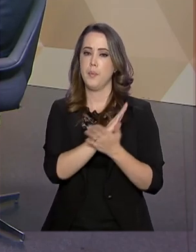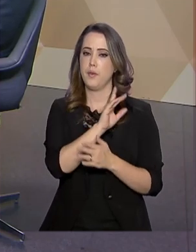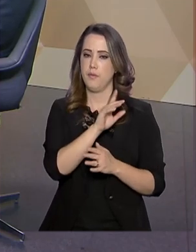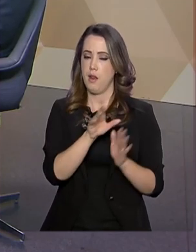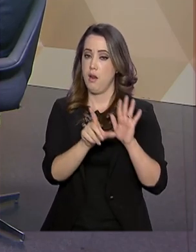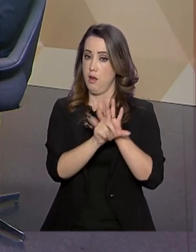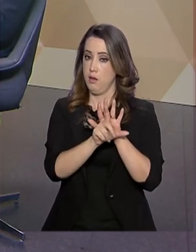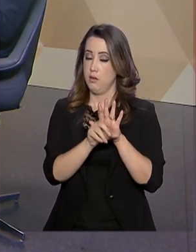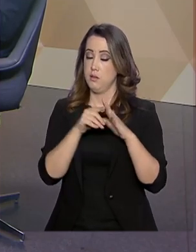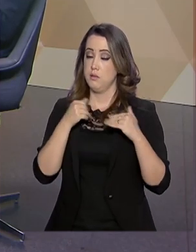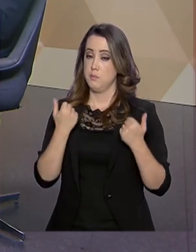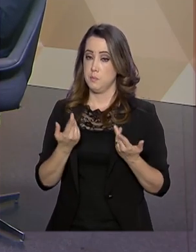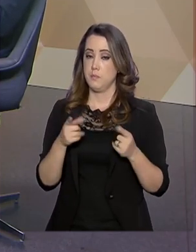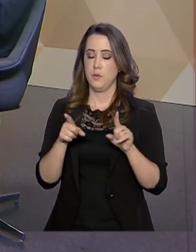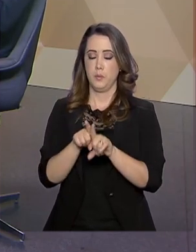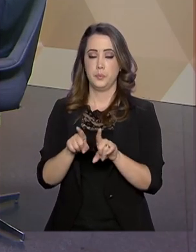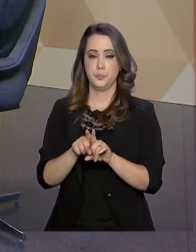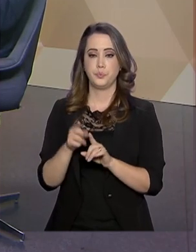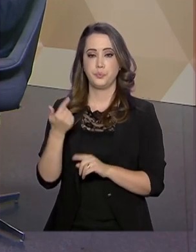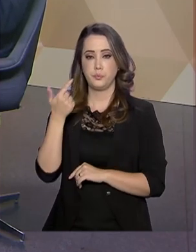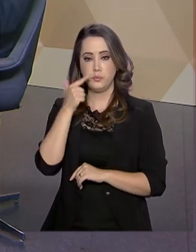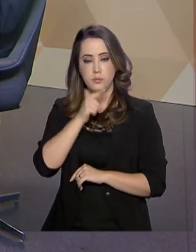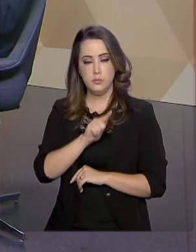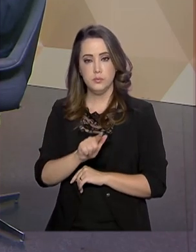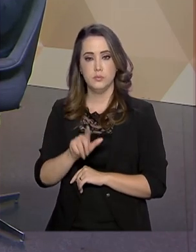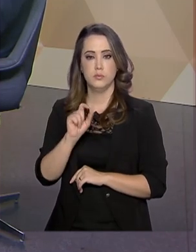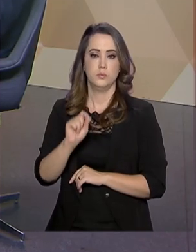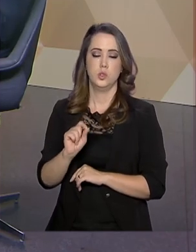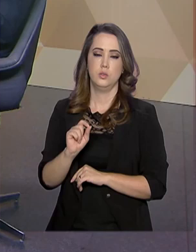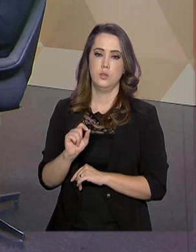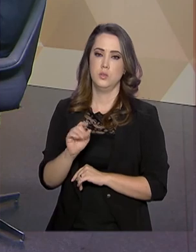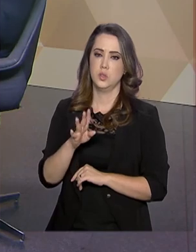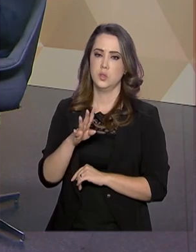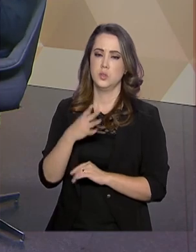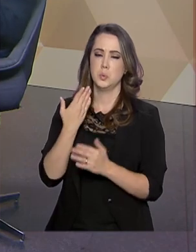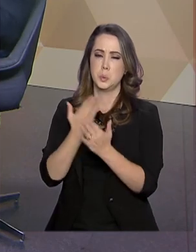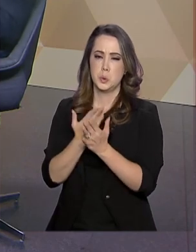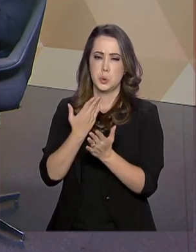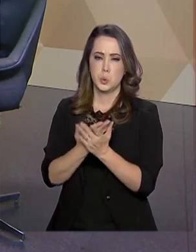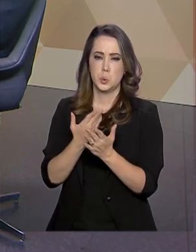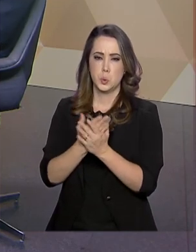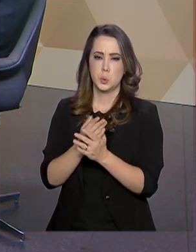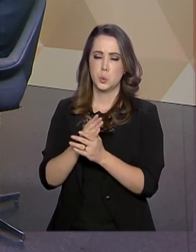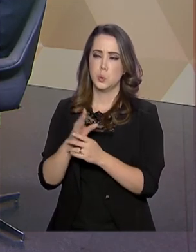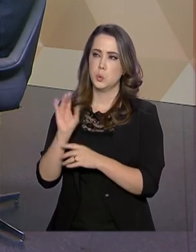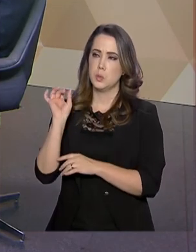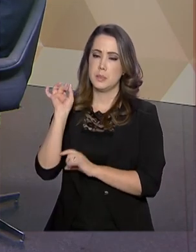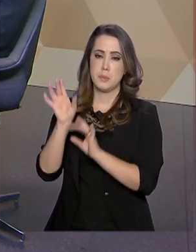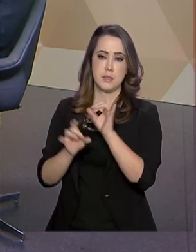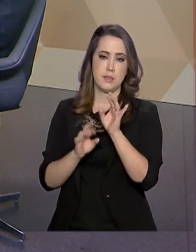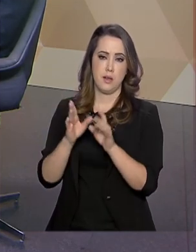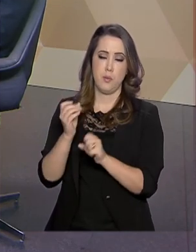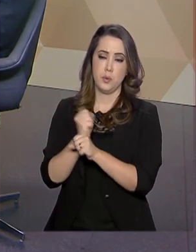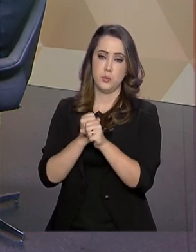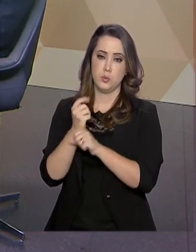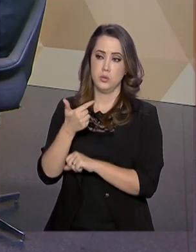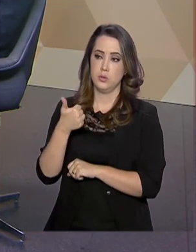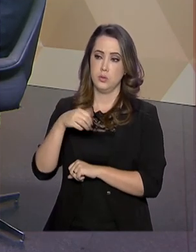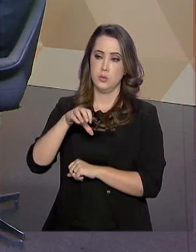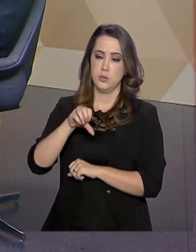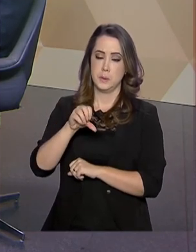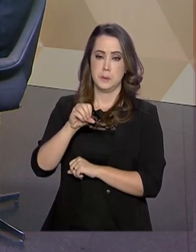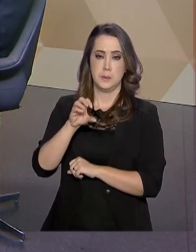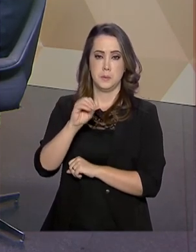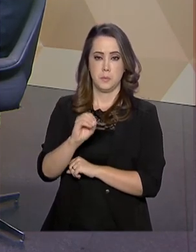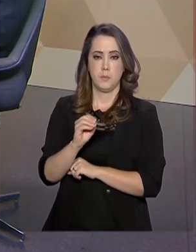E, além disso, conseguiu-se, por conhecimentos científicos, especialmente na década de 90, em relação ao